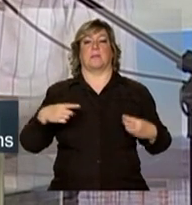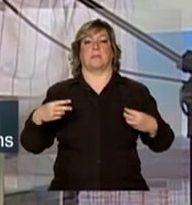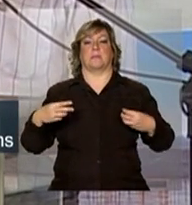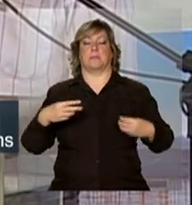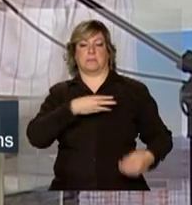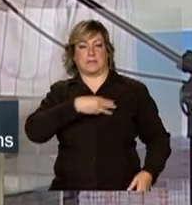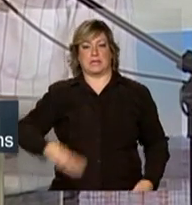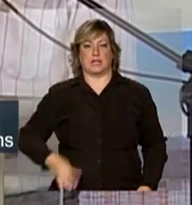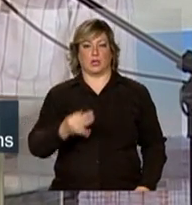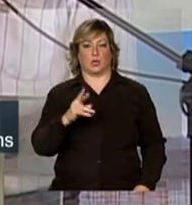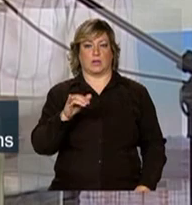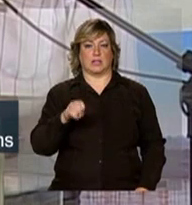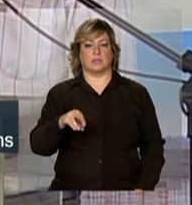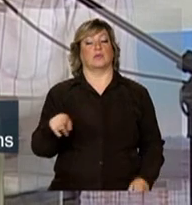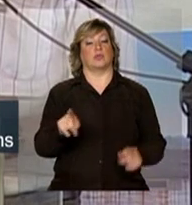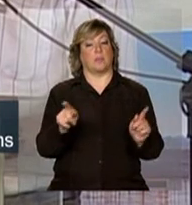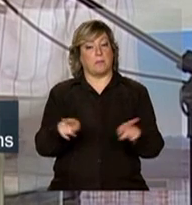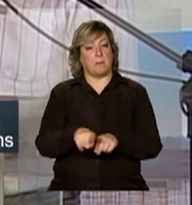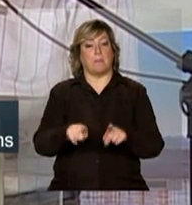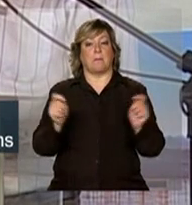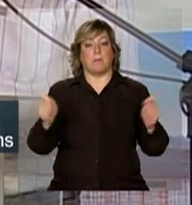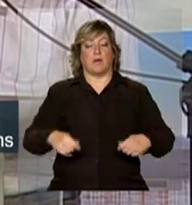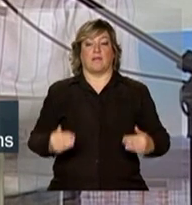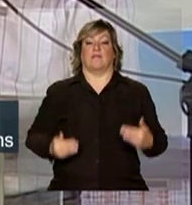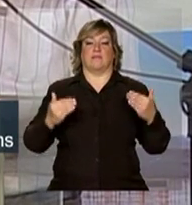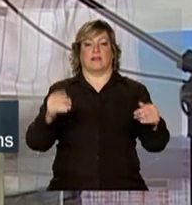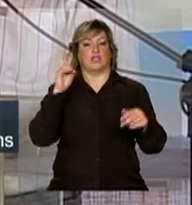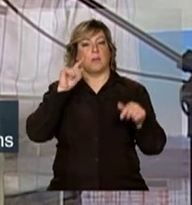que a gente possa estar avançando nessa questão também.